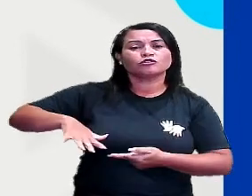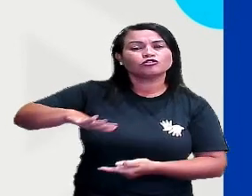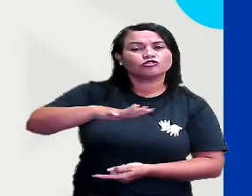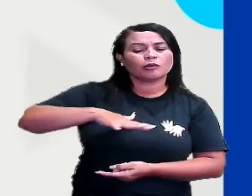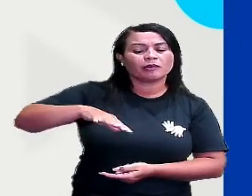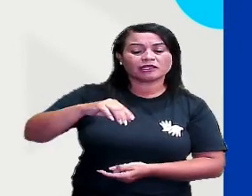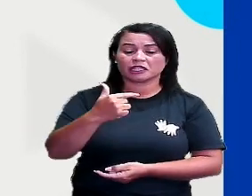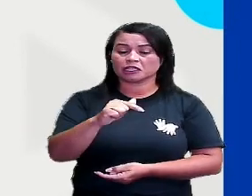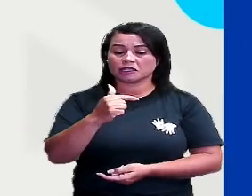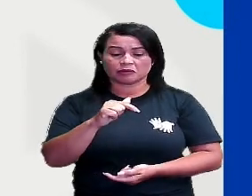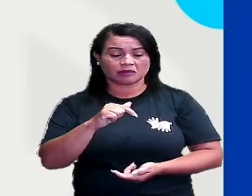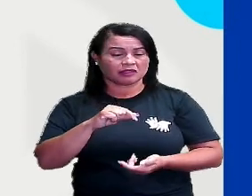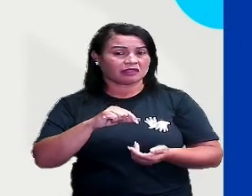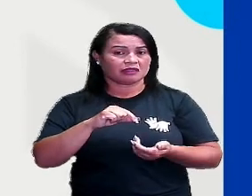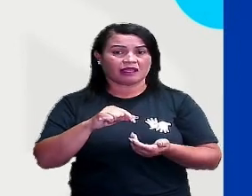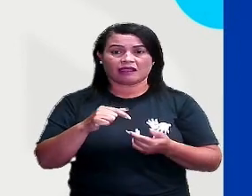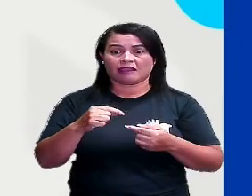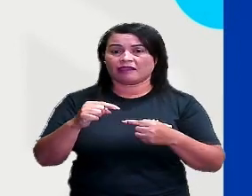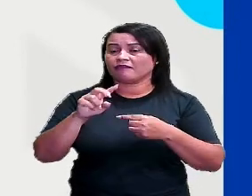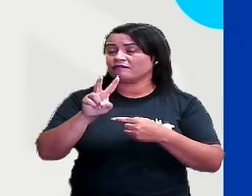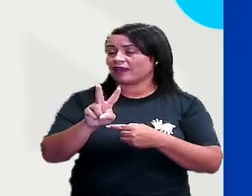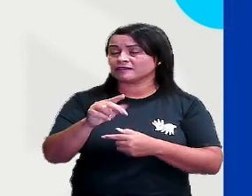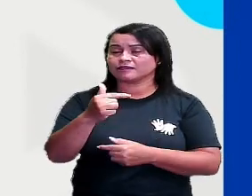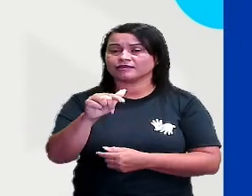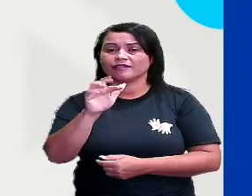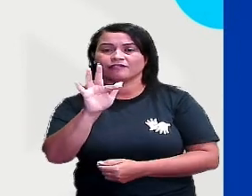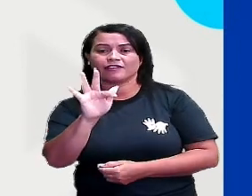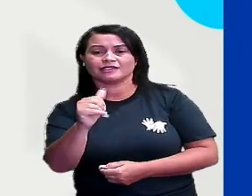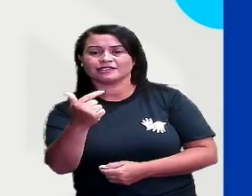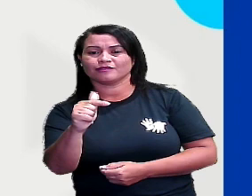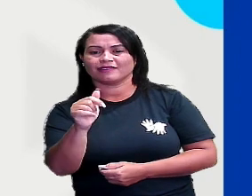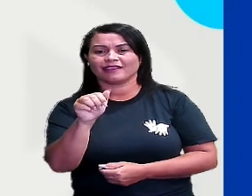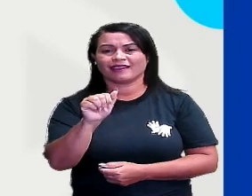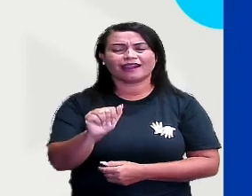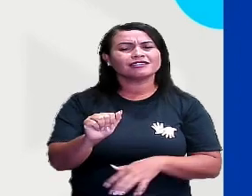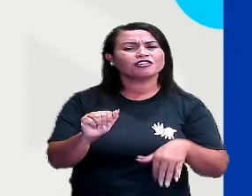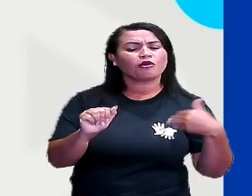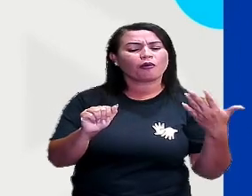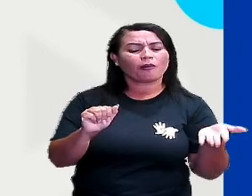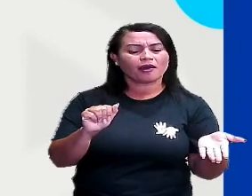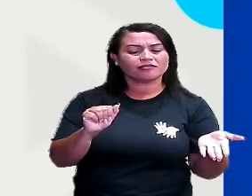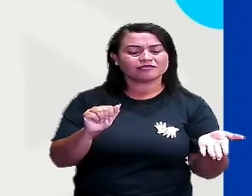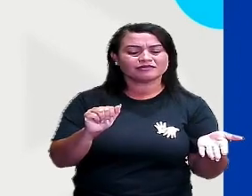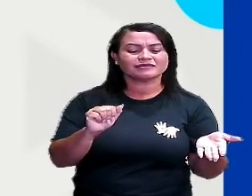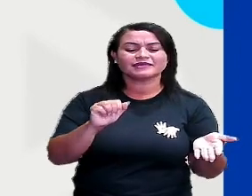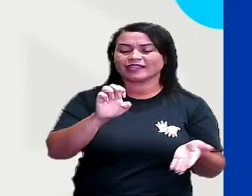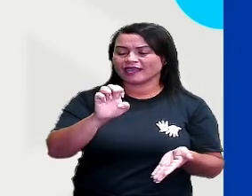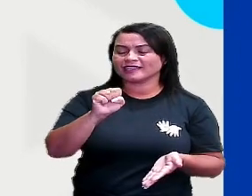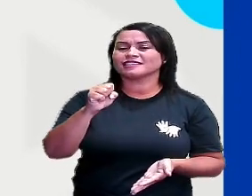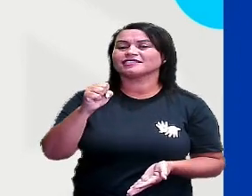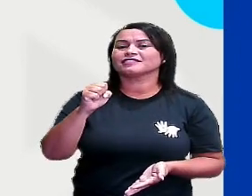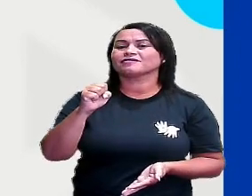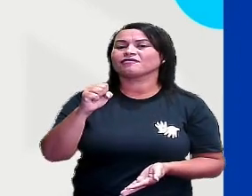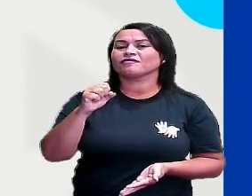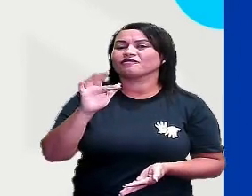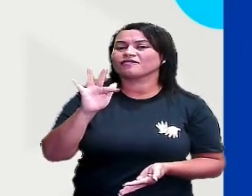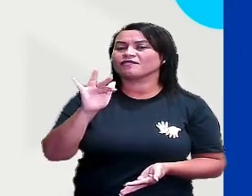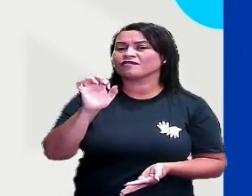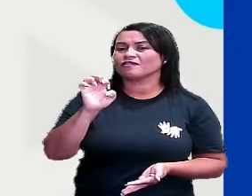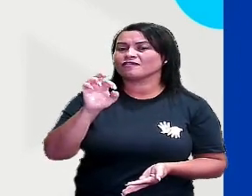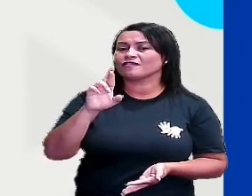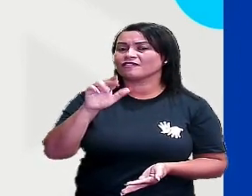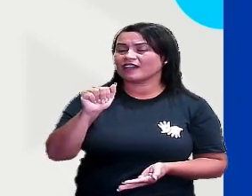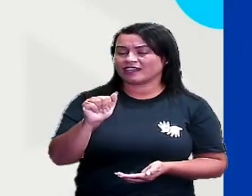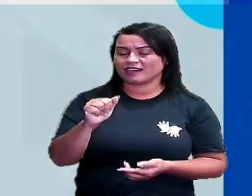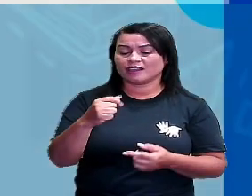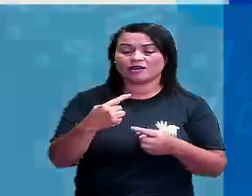que não tem vértice, não tem face e não tem aresta. Seria quem? A esfera. Por quê? A pirâmide, ela